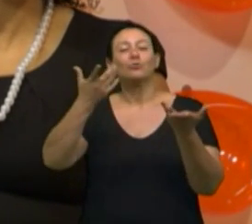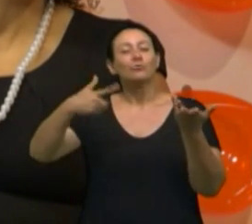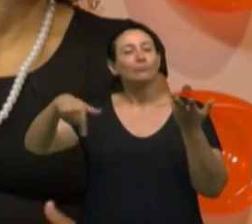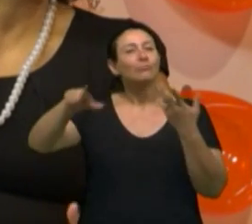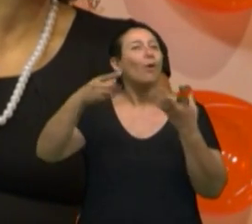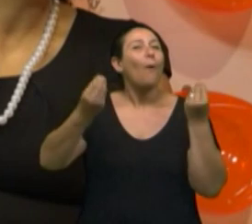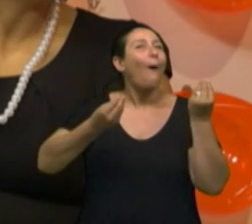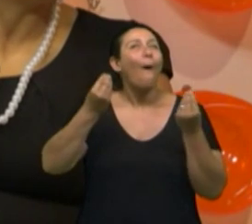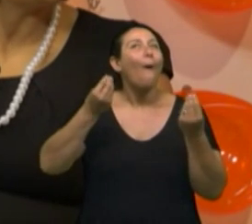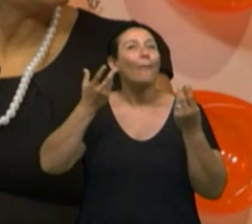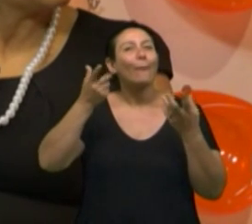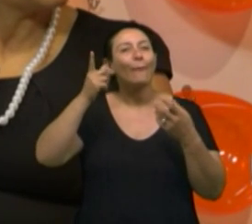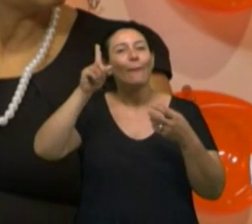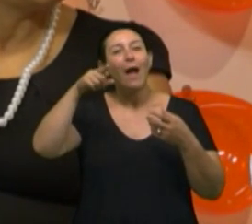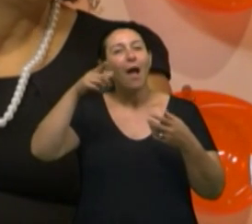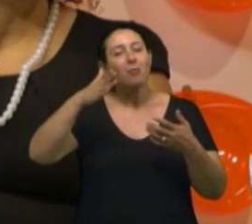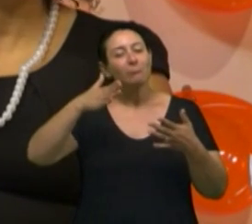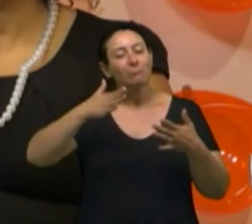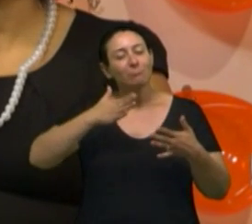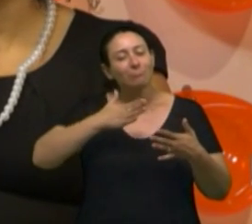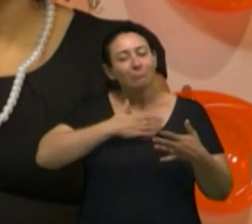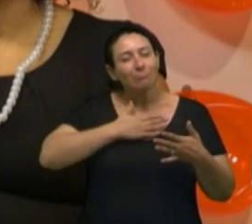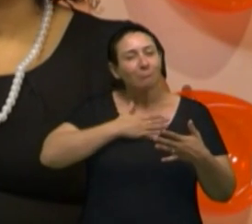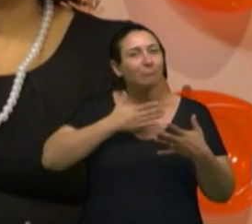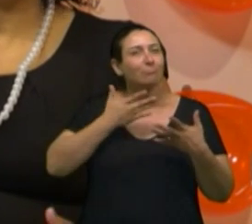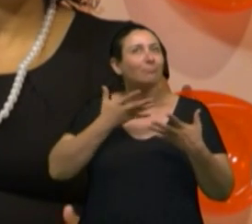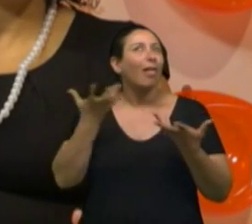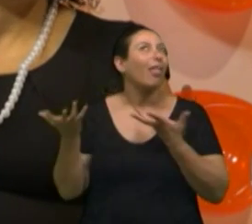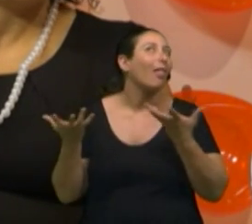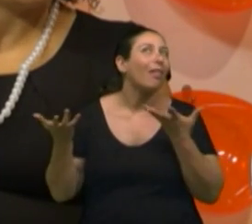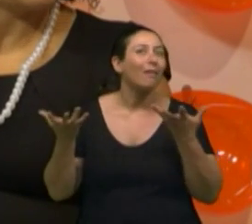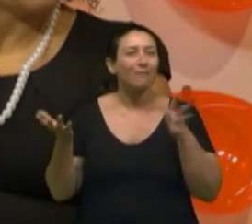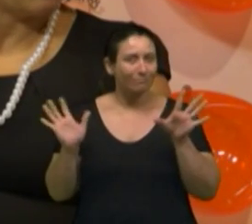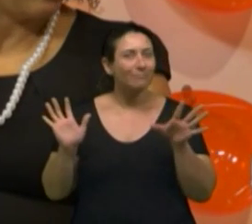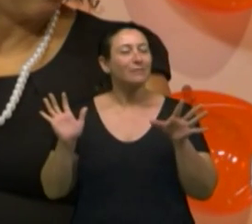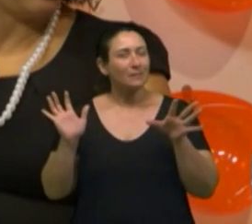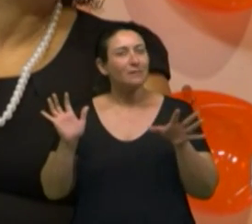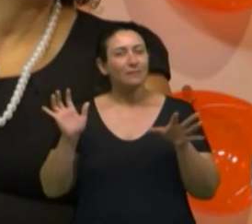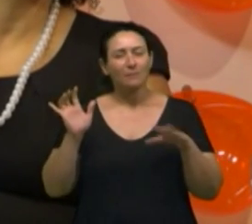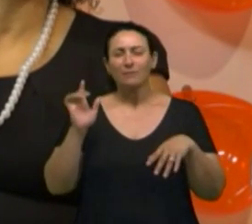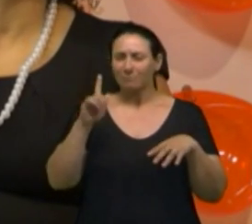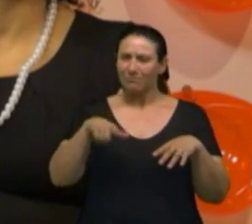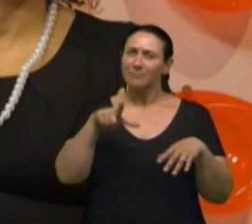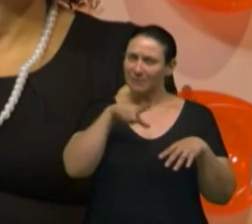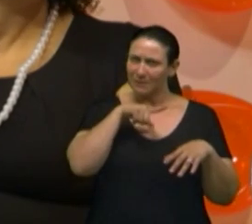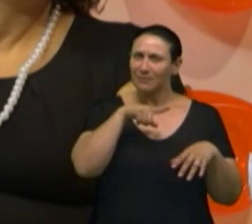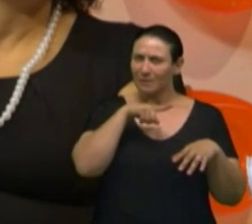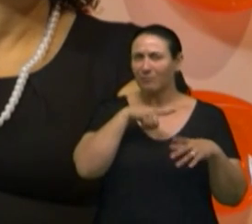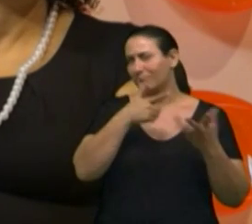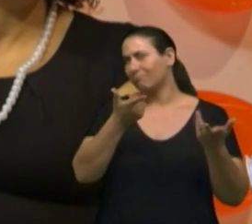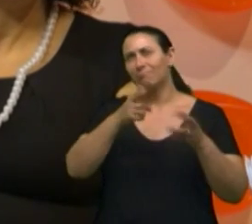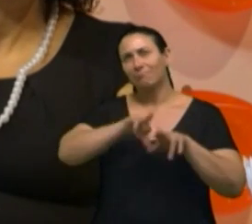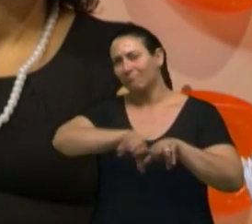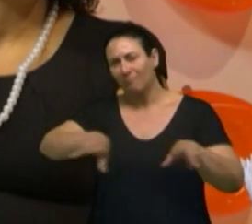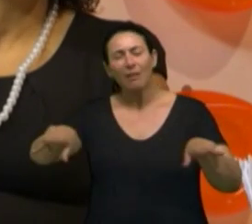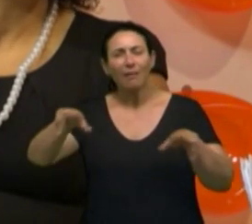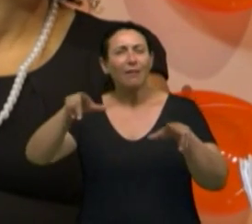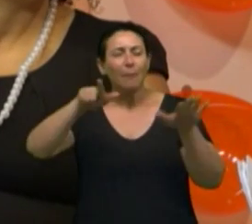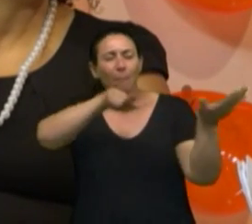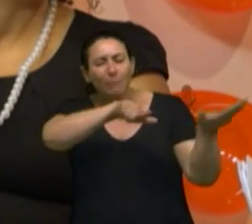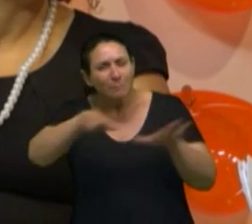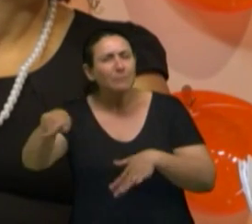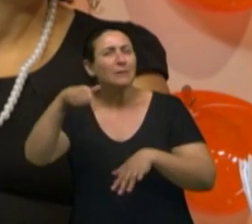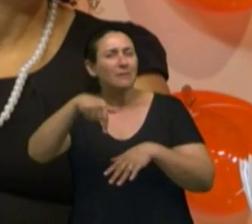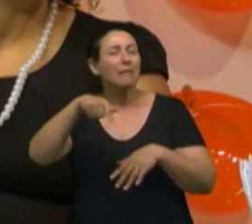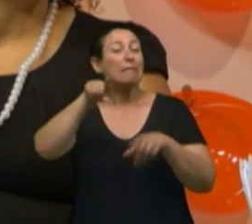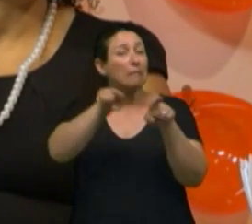qual é a expectativa em relação não só ao evento, ao programa, aquela semana, como